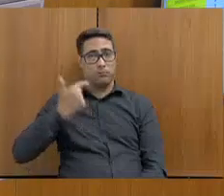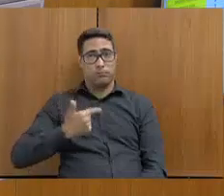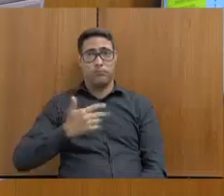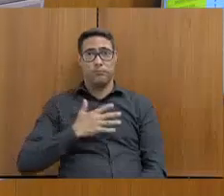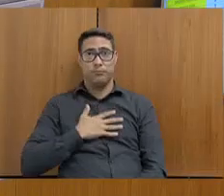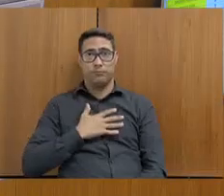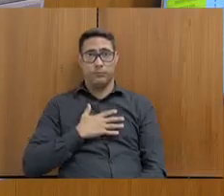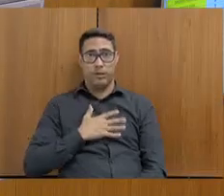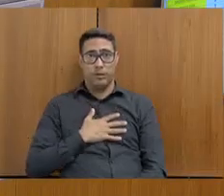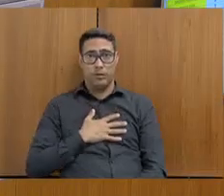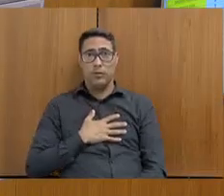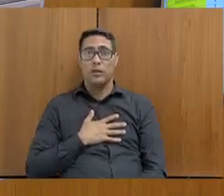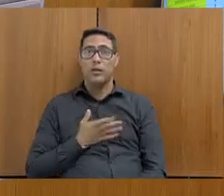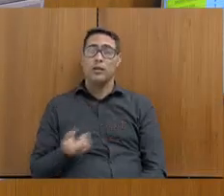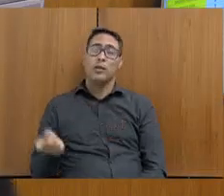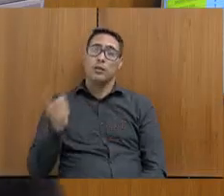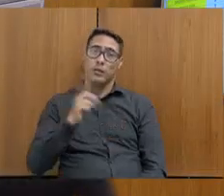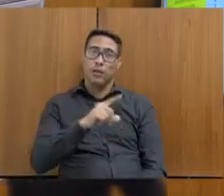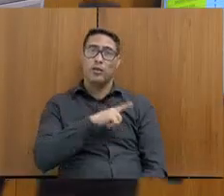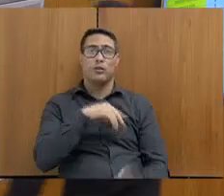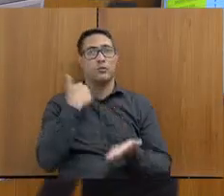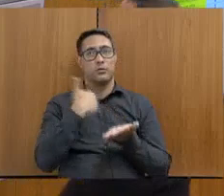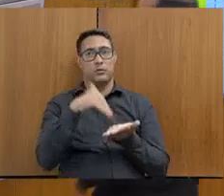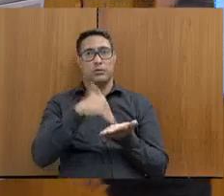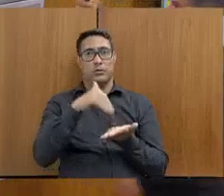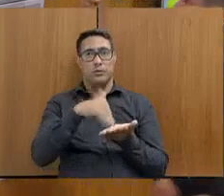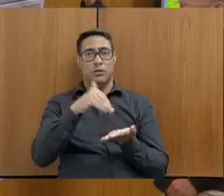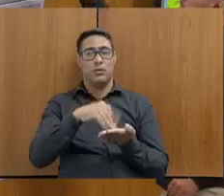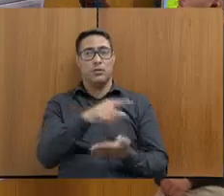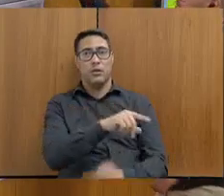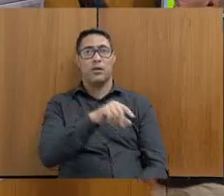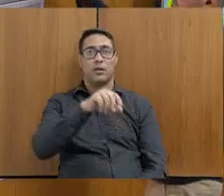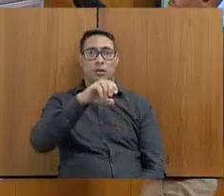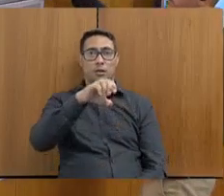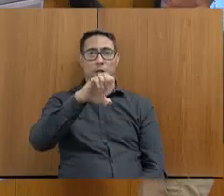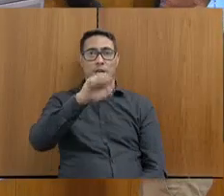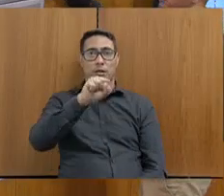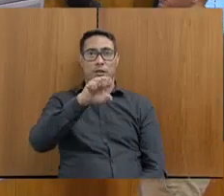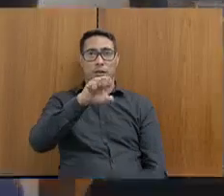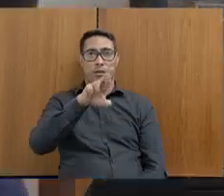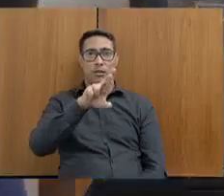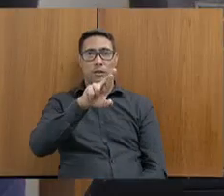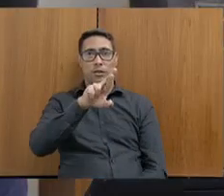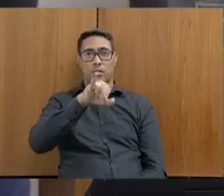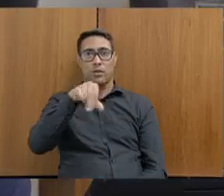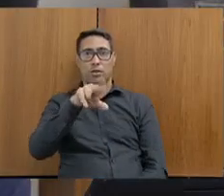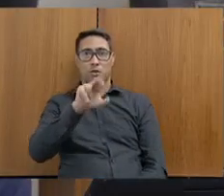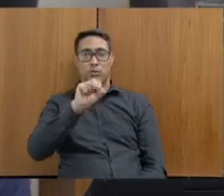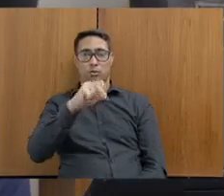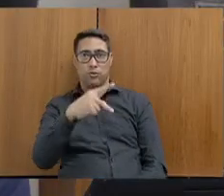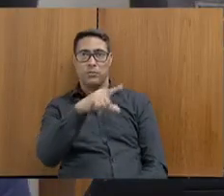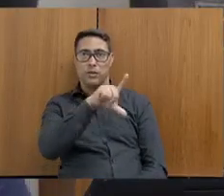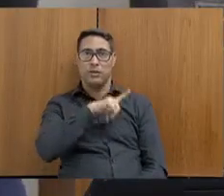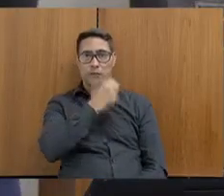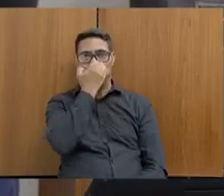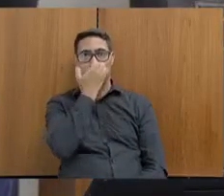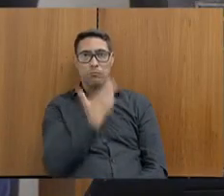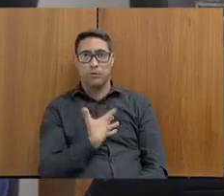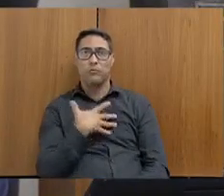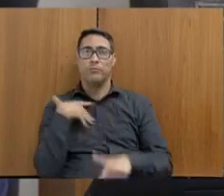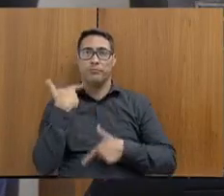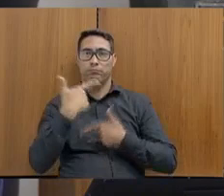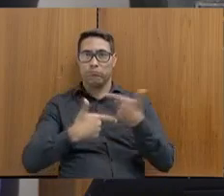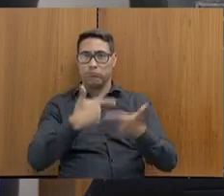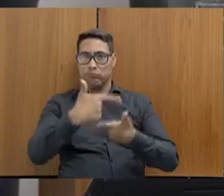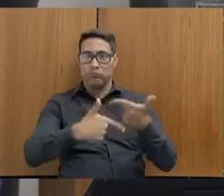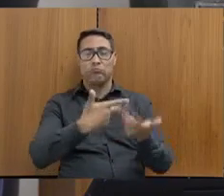aqui o nosso grande secretário da Sejusp e amigo Rogério Greco, que tem desenvolvido um excelente trabalho. É um